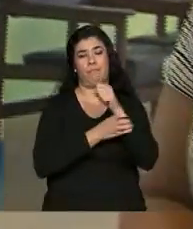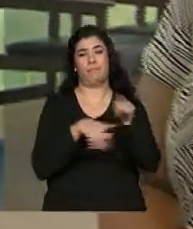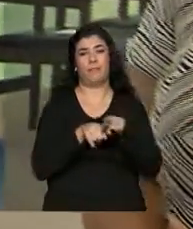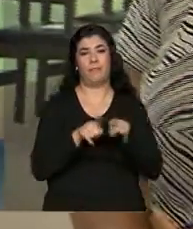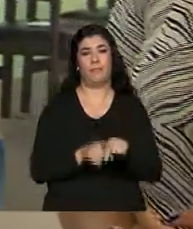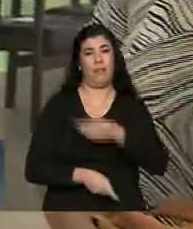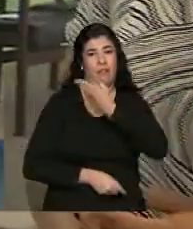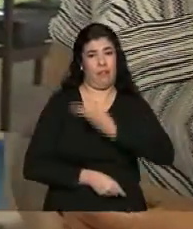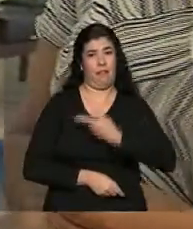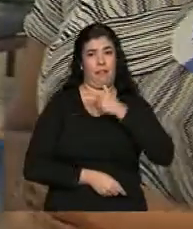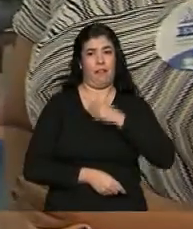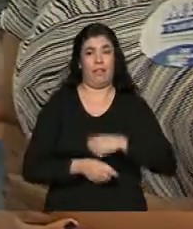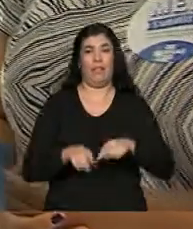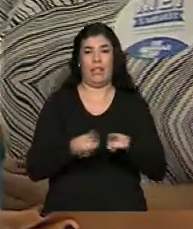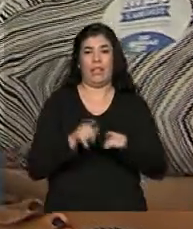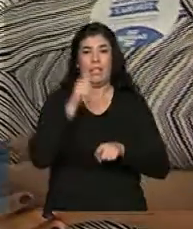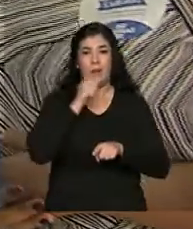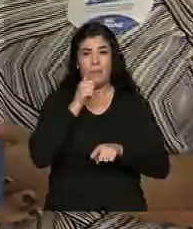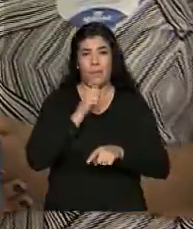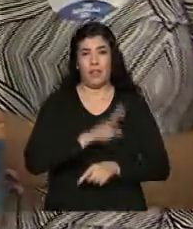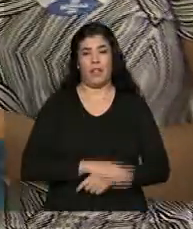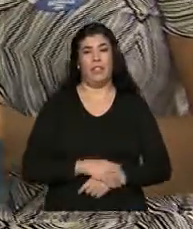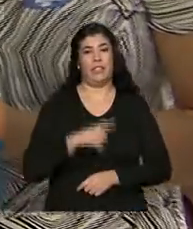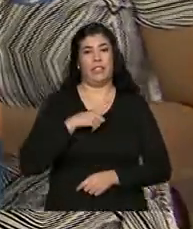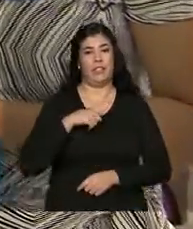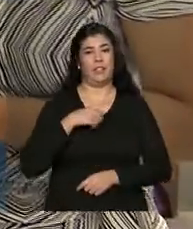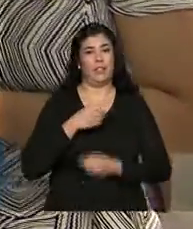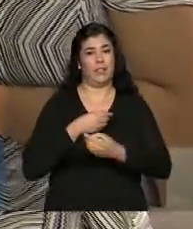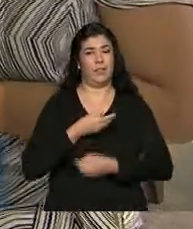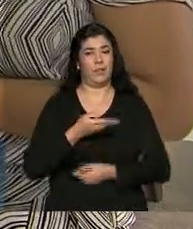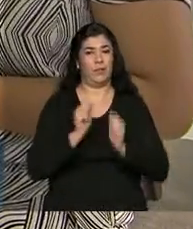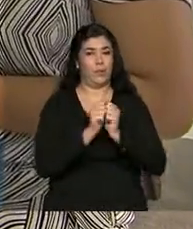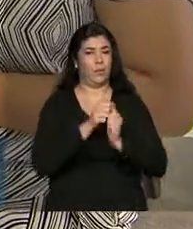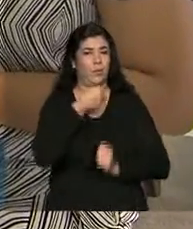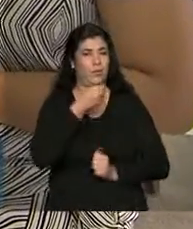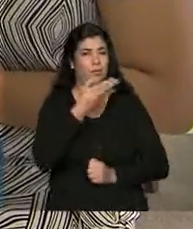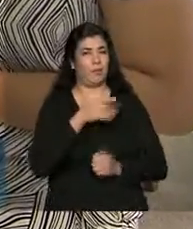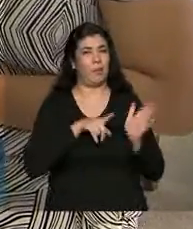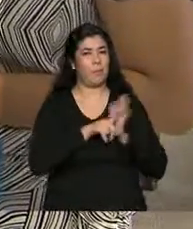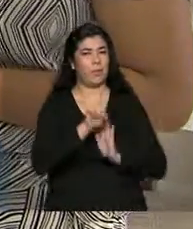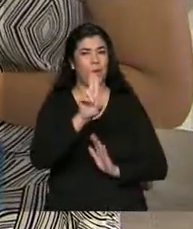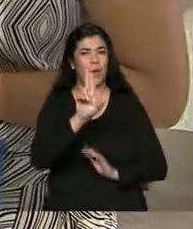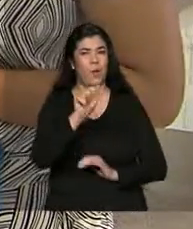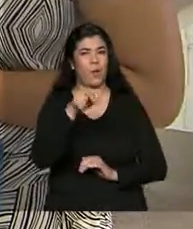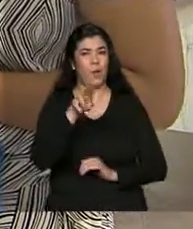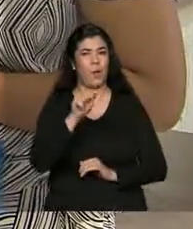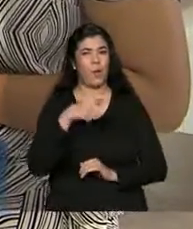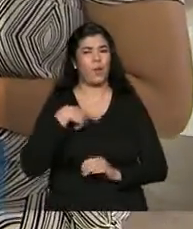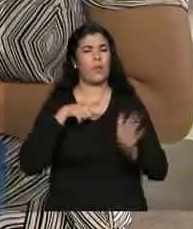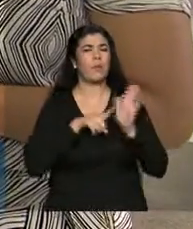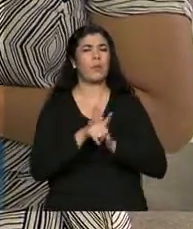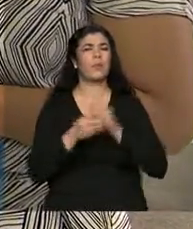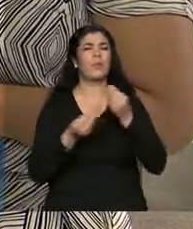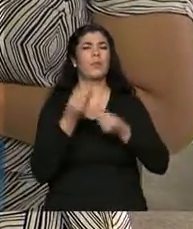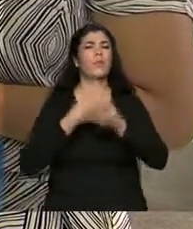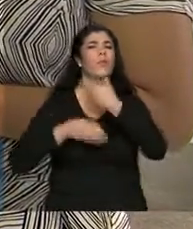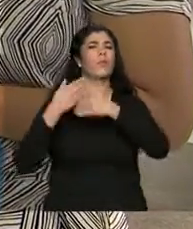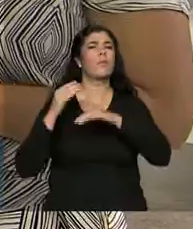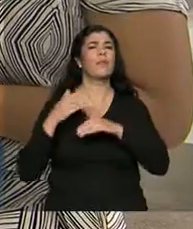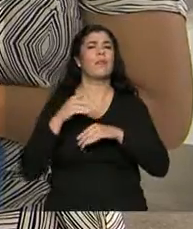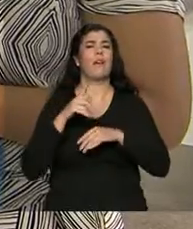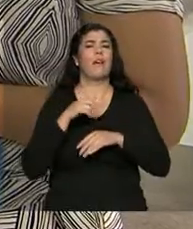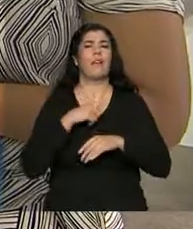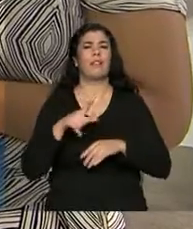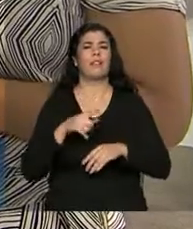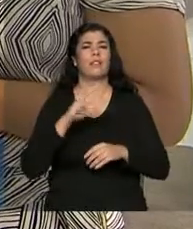que é massoterapeuta há 10 anos e há 4 anos ela se formalizou, não foi isso, Ana? Como é que era a sua vida antes de ter